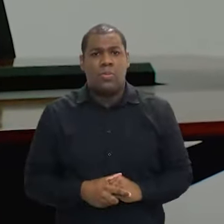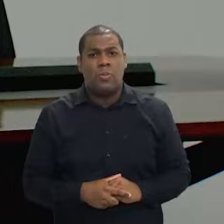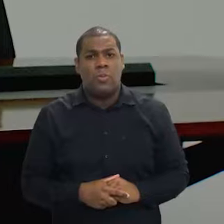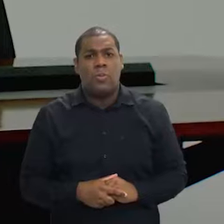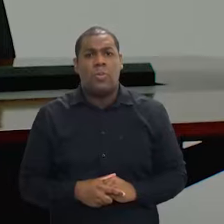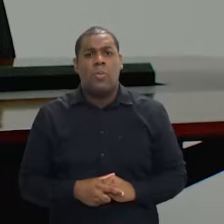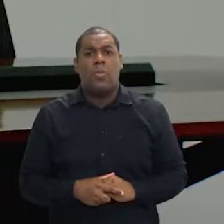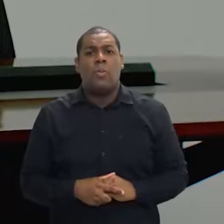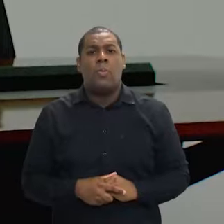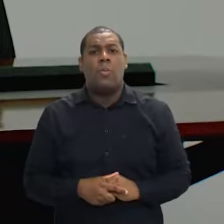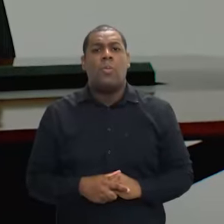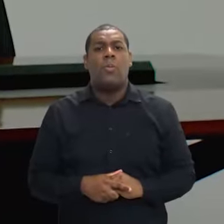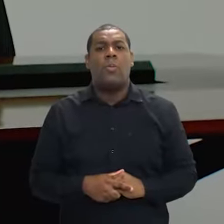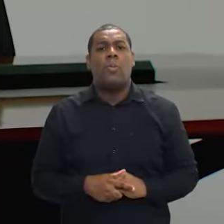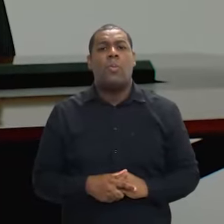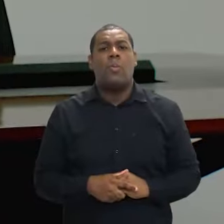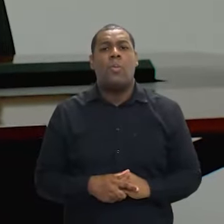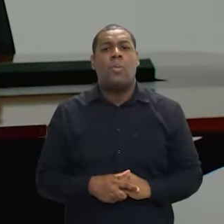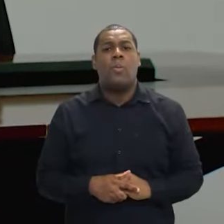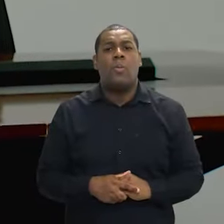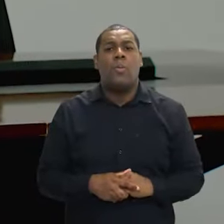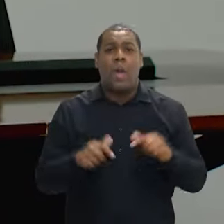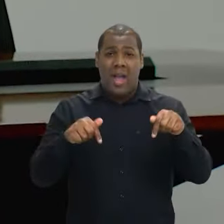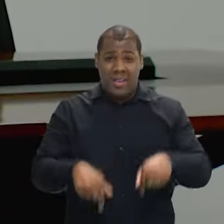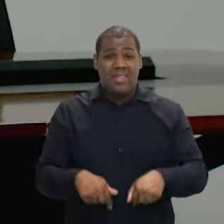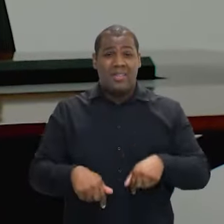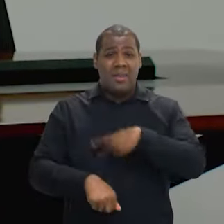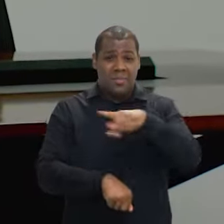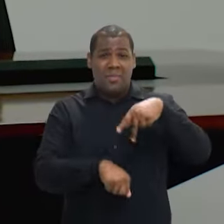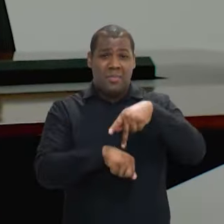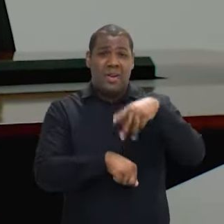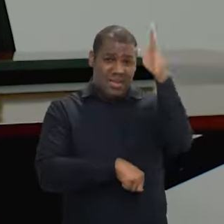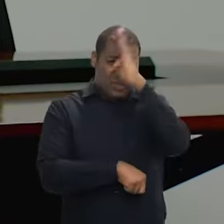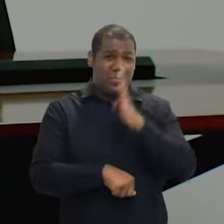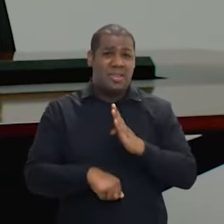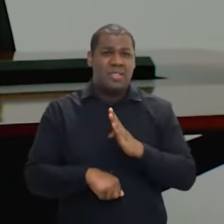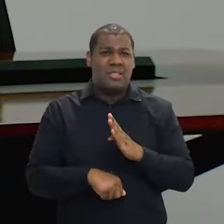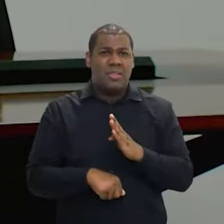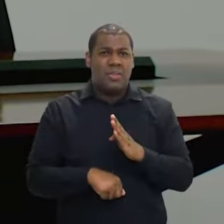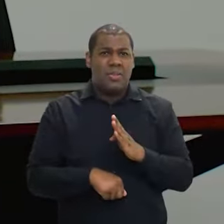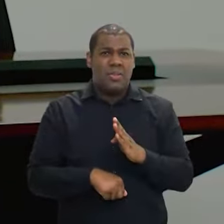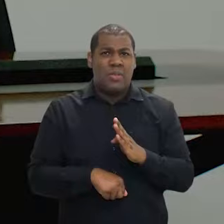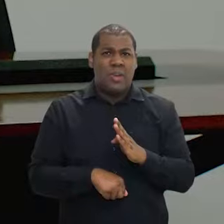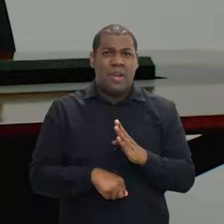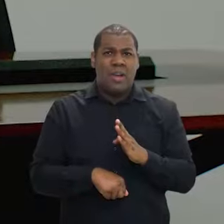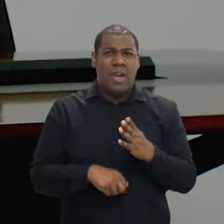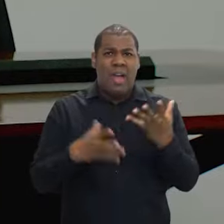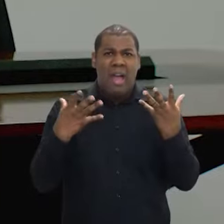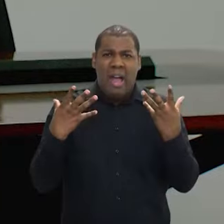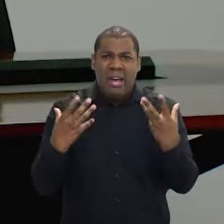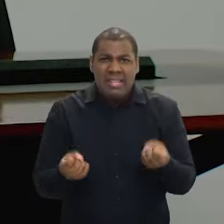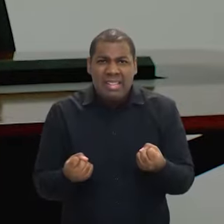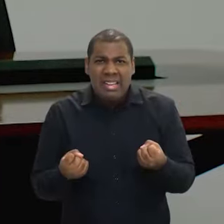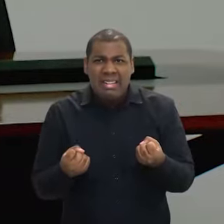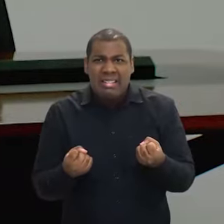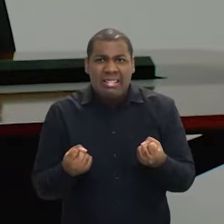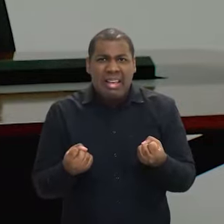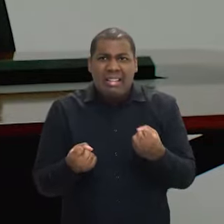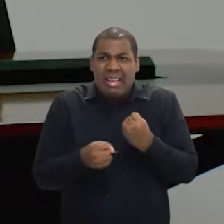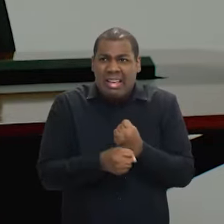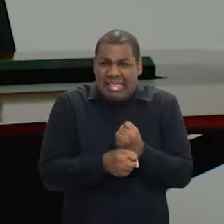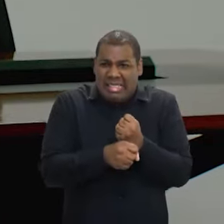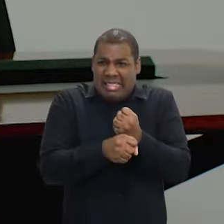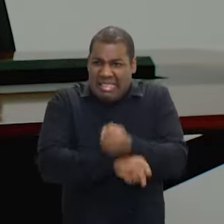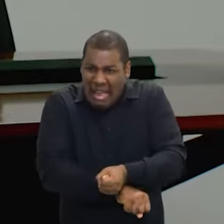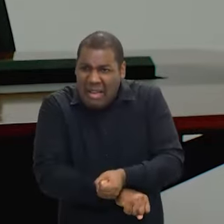a gente precisa entender também como que nós, nosso país, ainda aceita esse tipo de relação, de